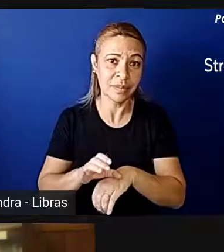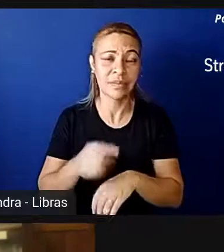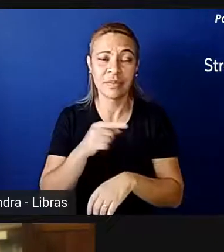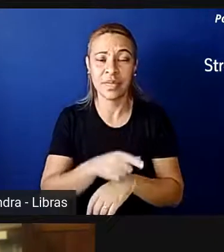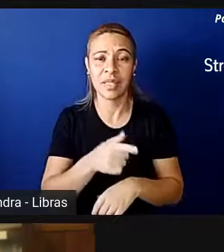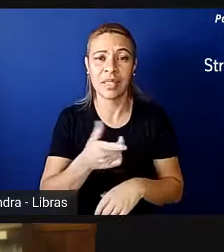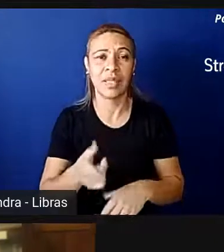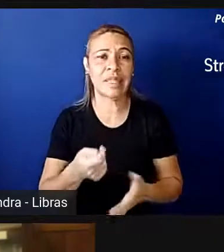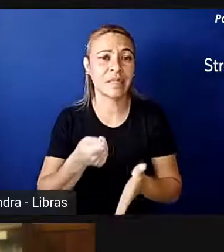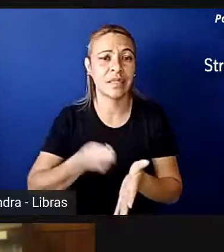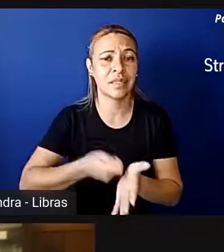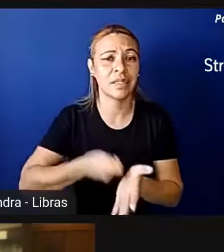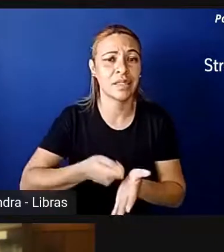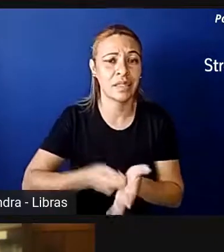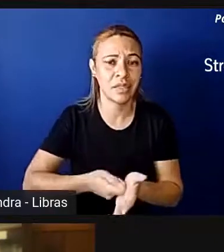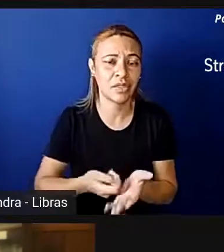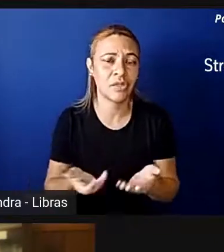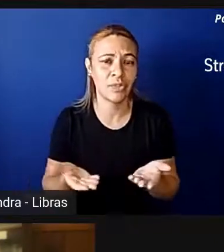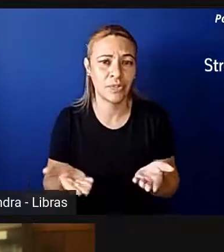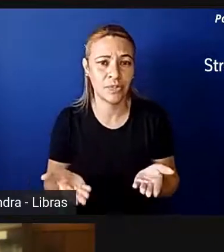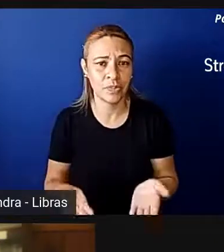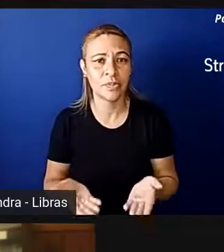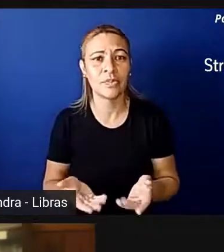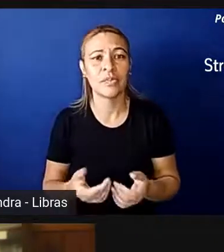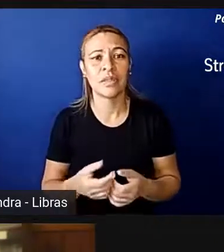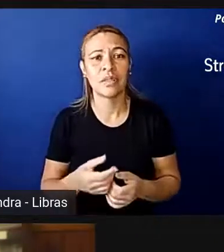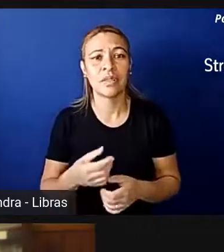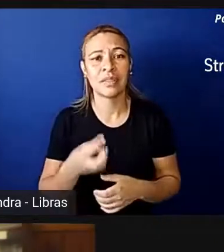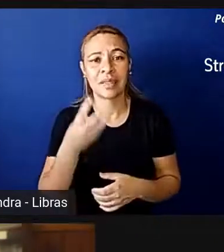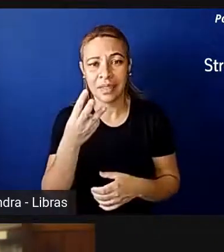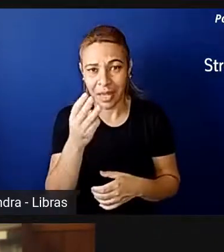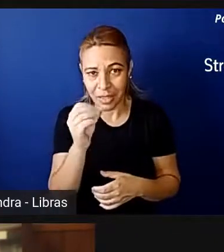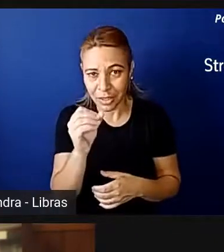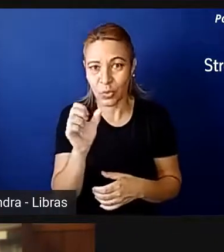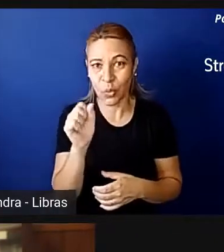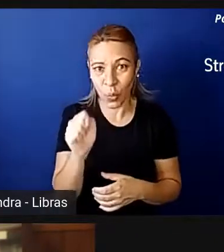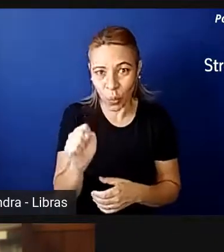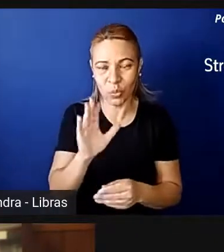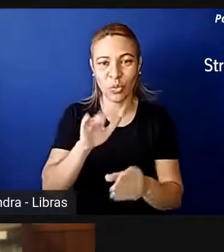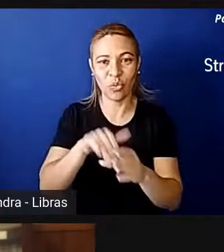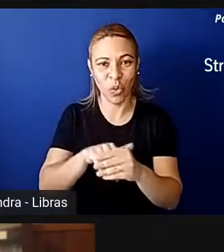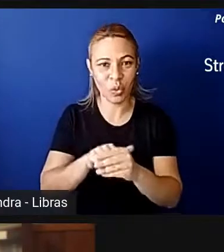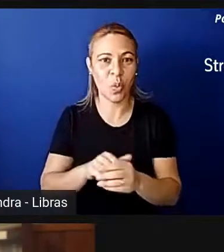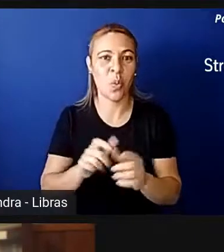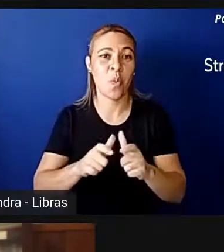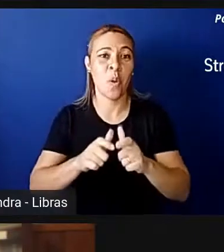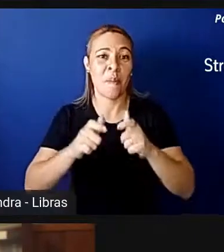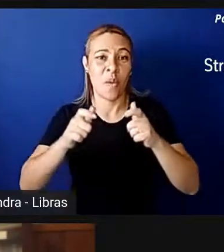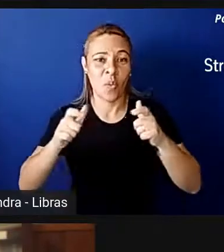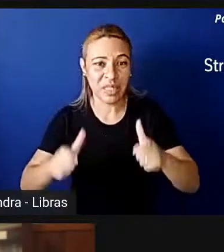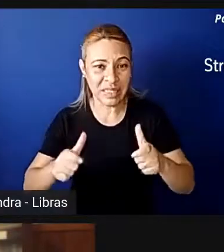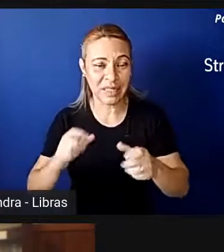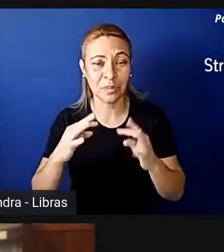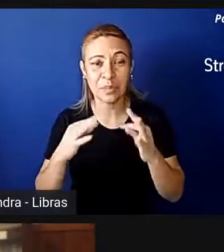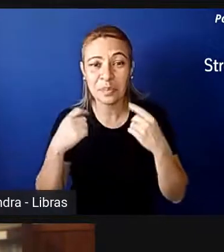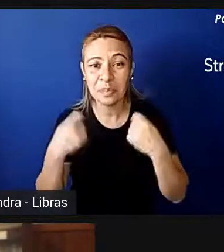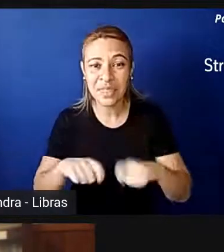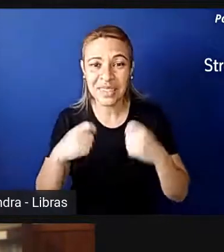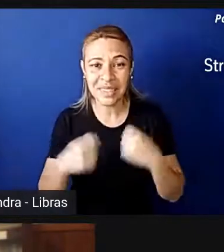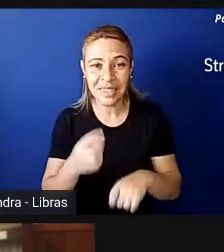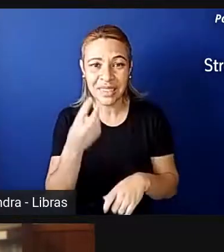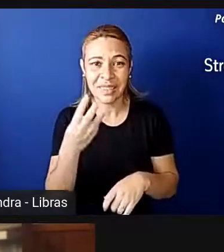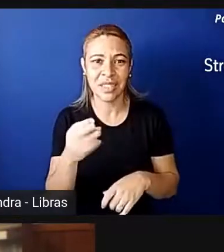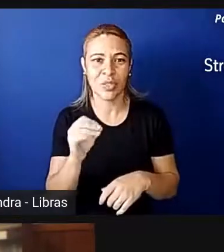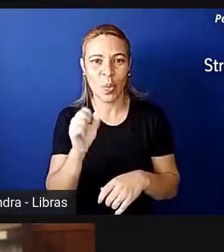ela exigir os 308 votos, né, ou seja, uma maioria qualificada, que é bem